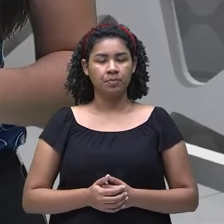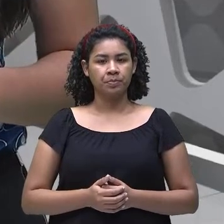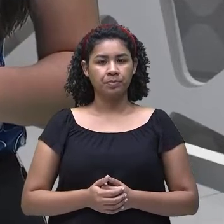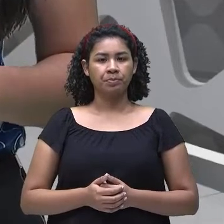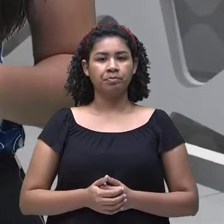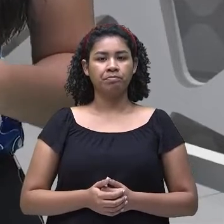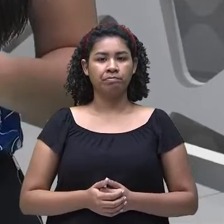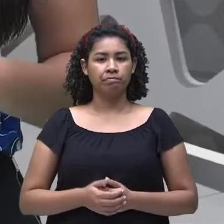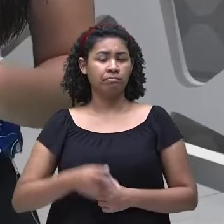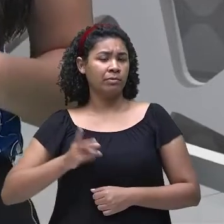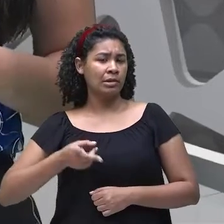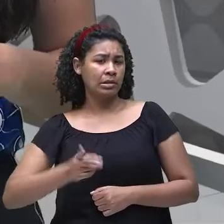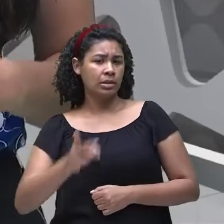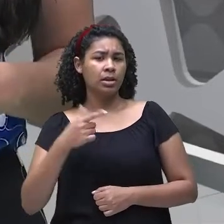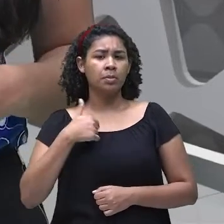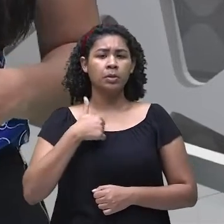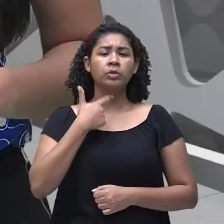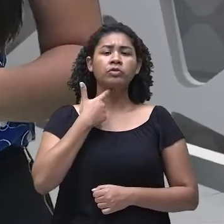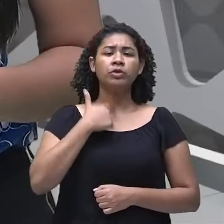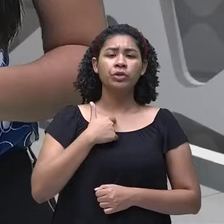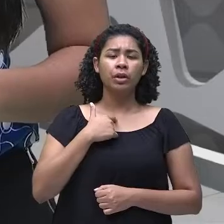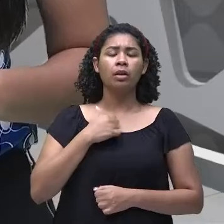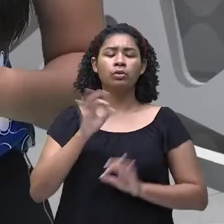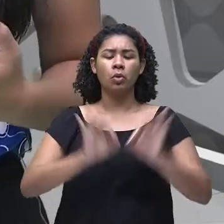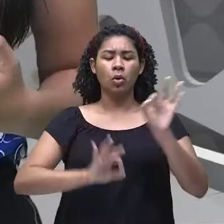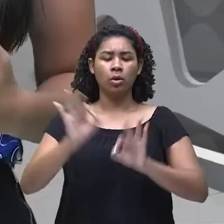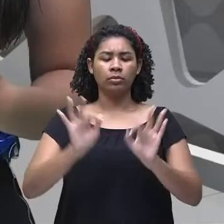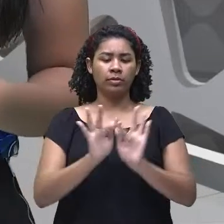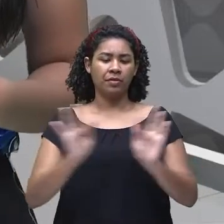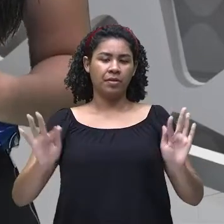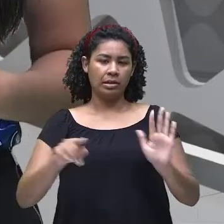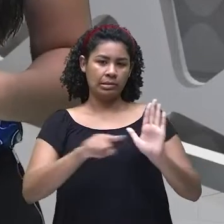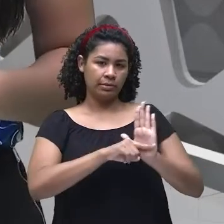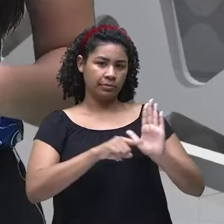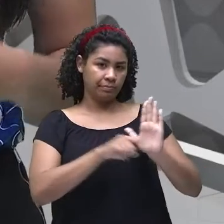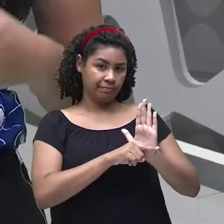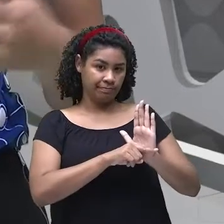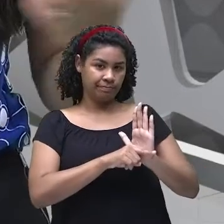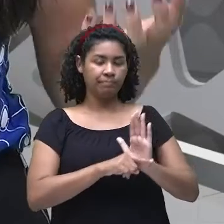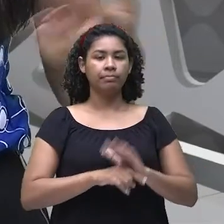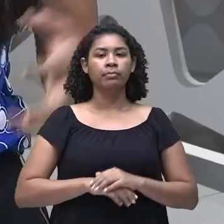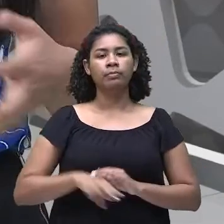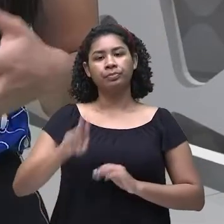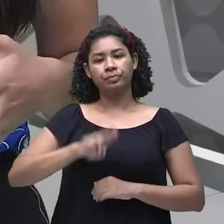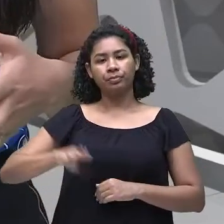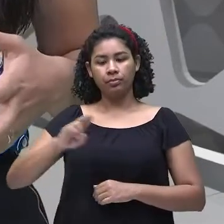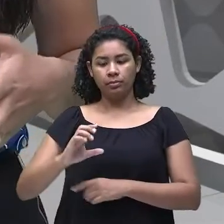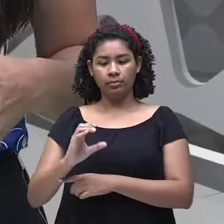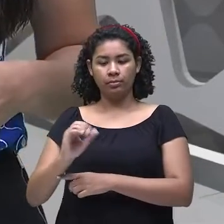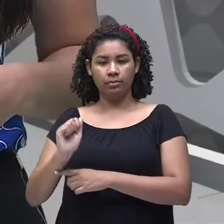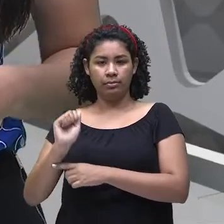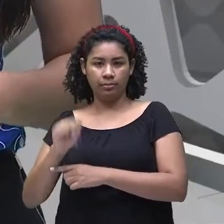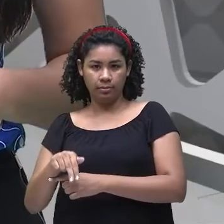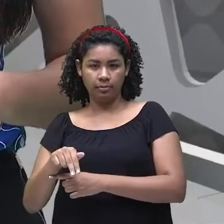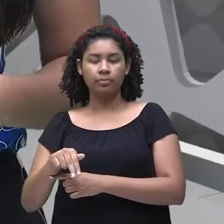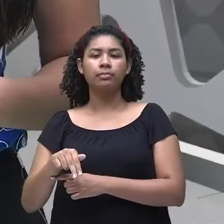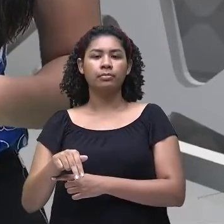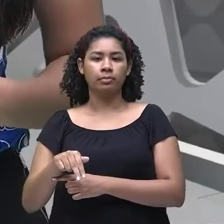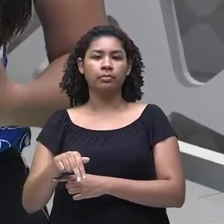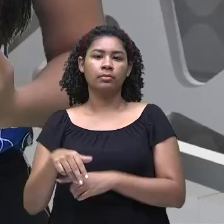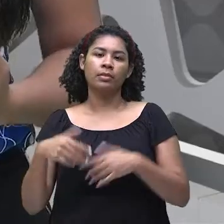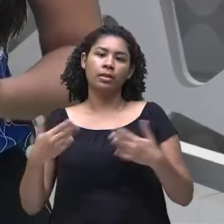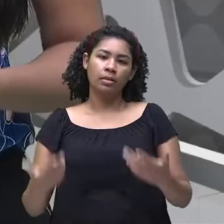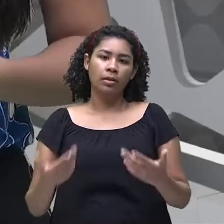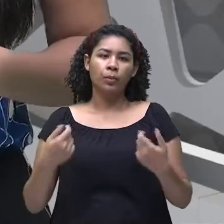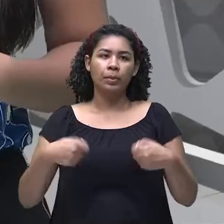vezes que eu quiser construir uma frase na forma negativa, né? Usando o verbo modal can, quando eu quiser